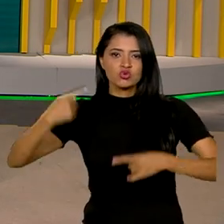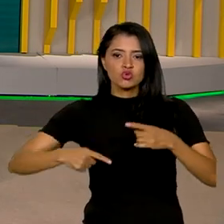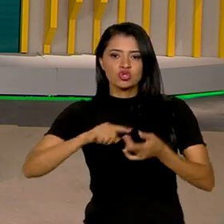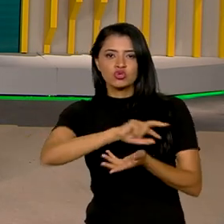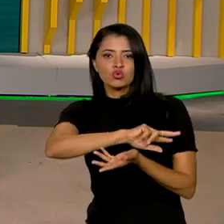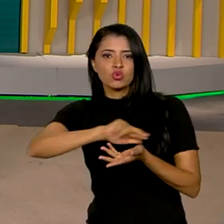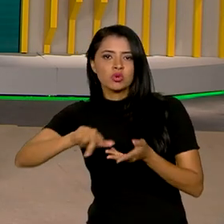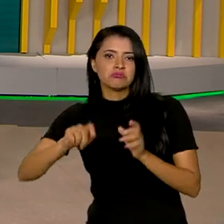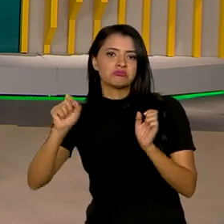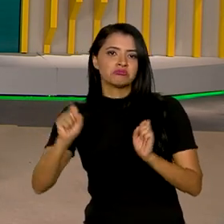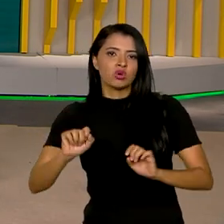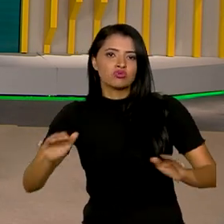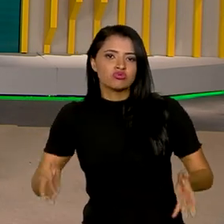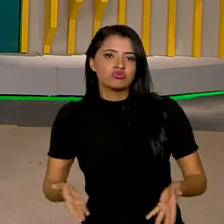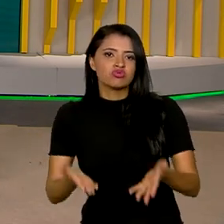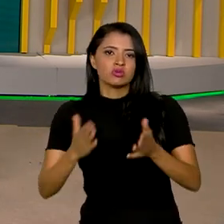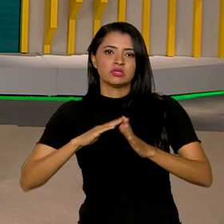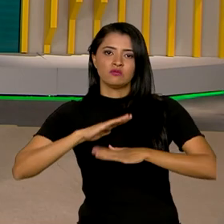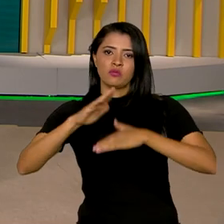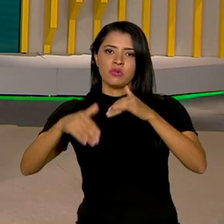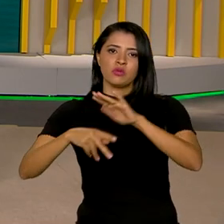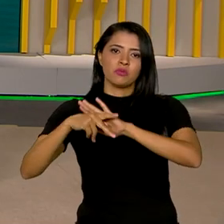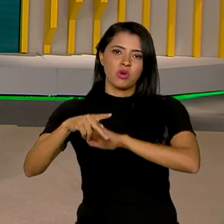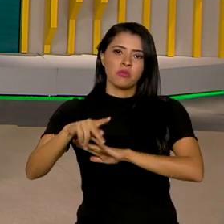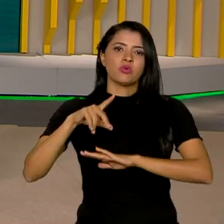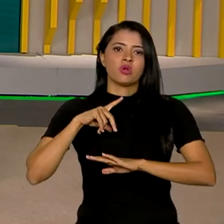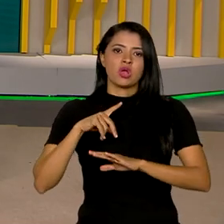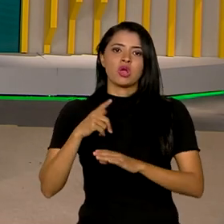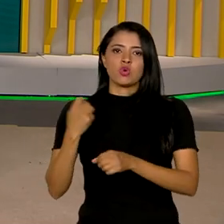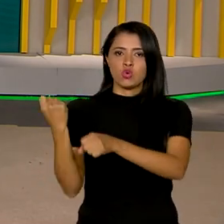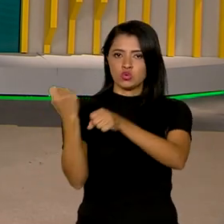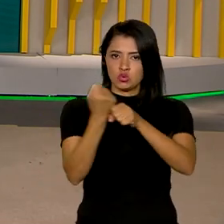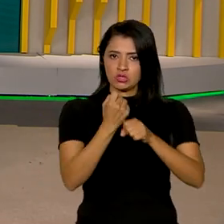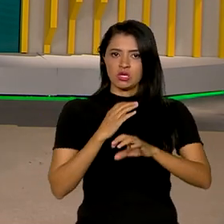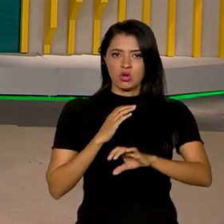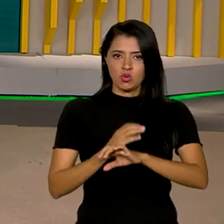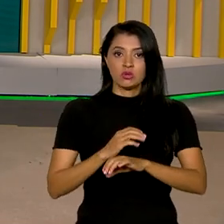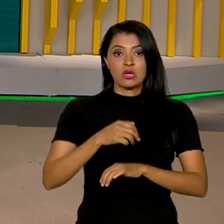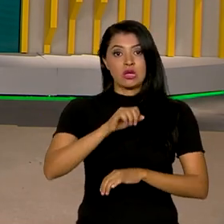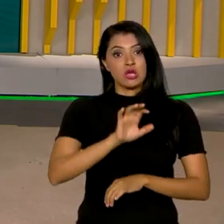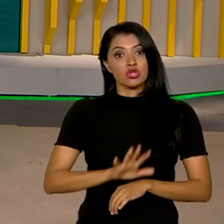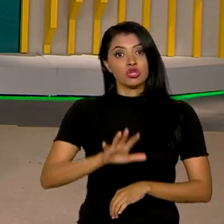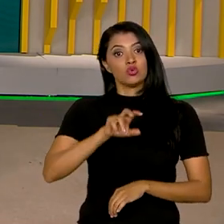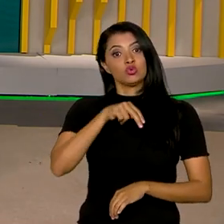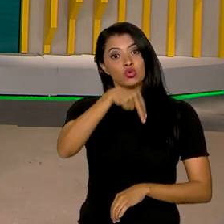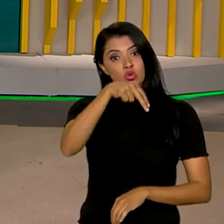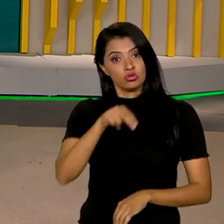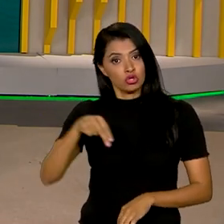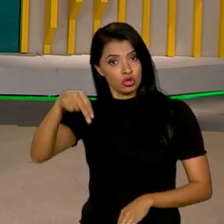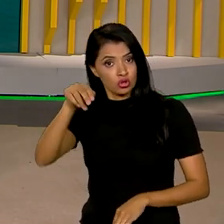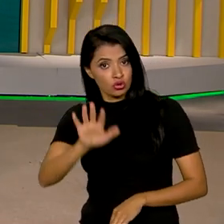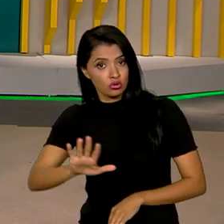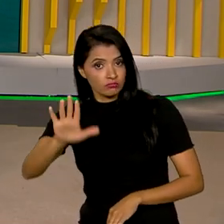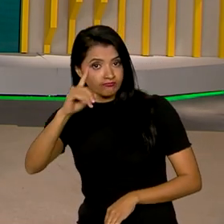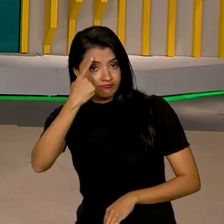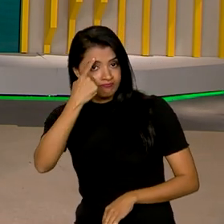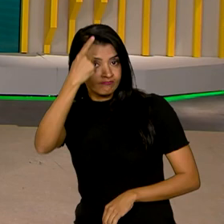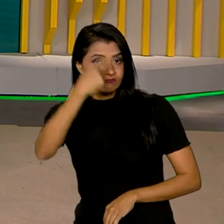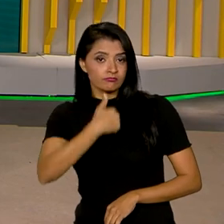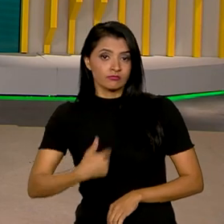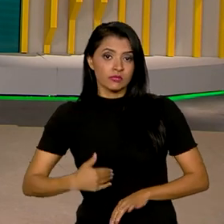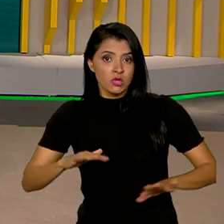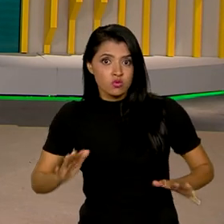que possam impulsionar o desenvolvimento da construção civil nas regiões norte e nordeste. E a ideia do governo, Roberto, é